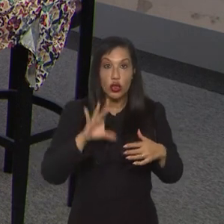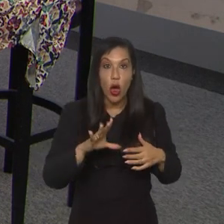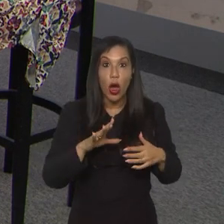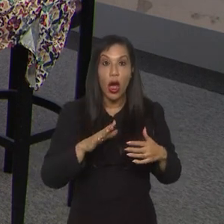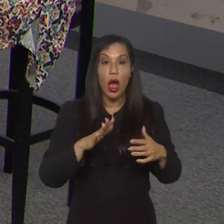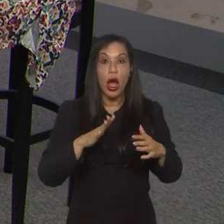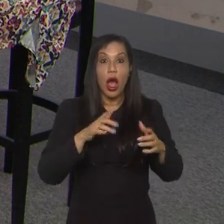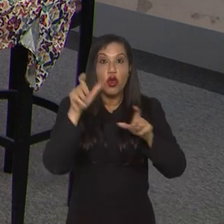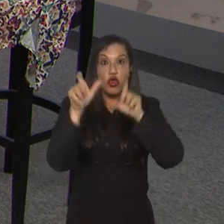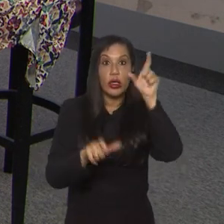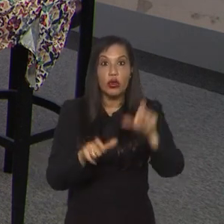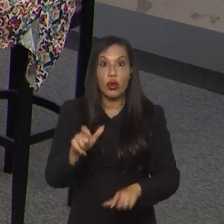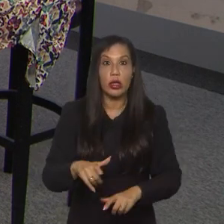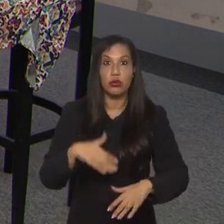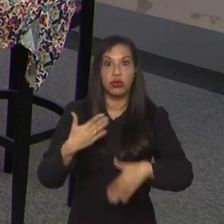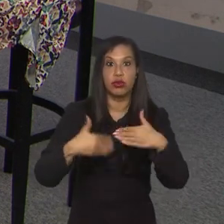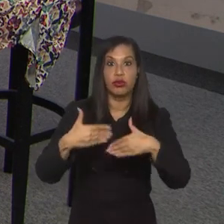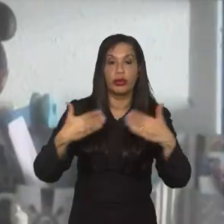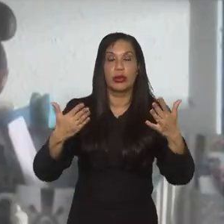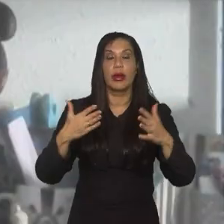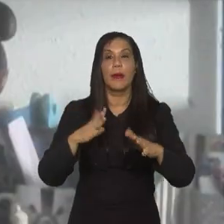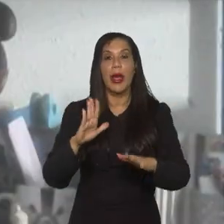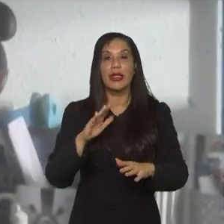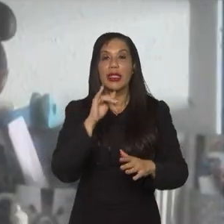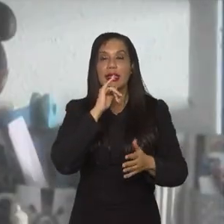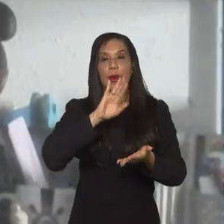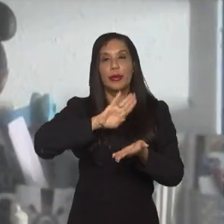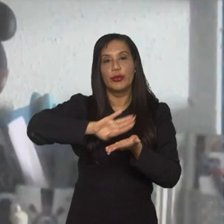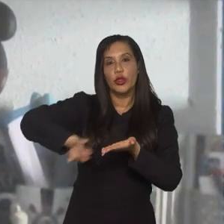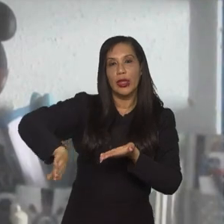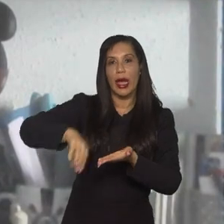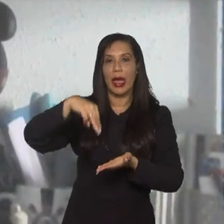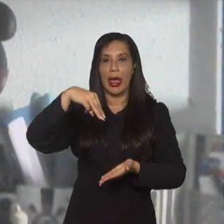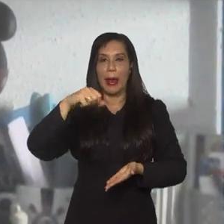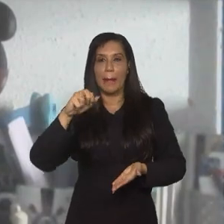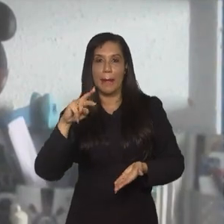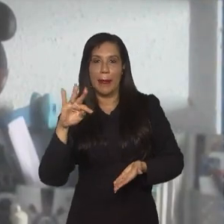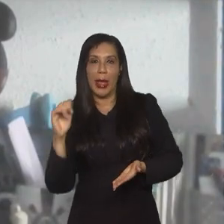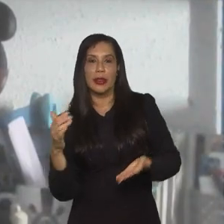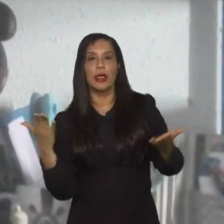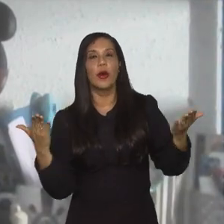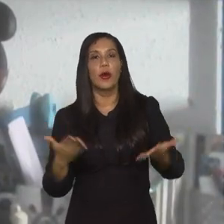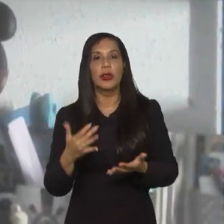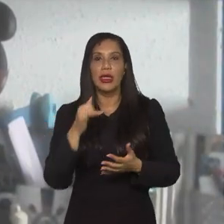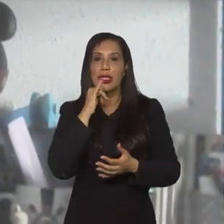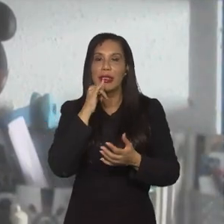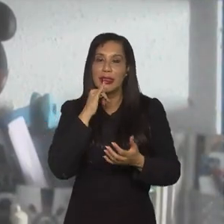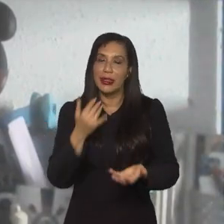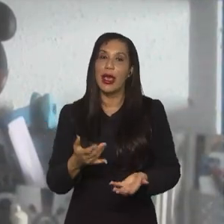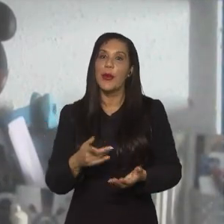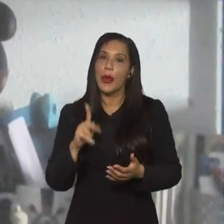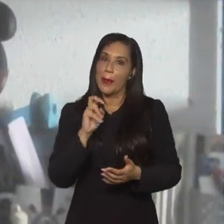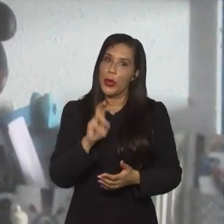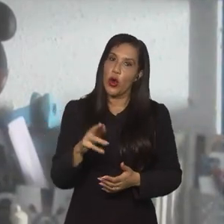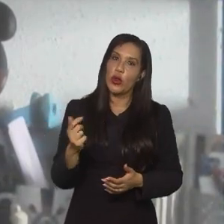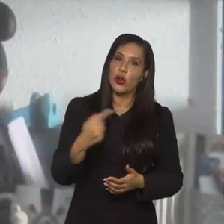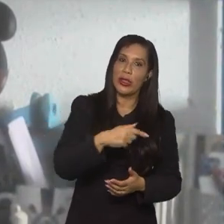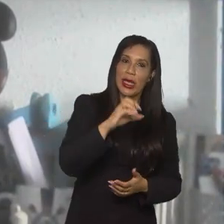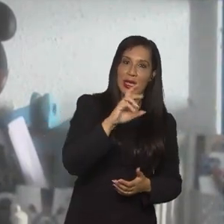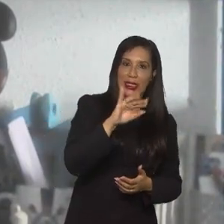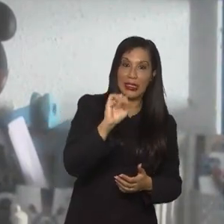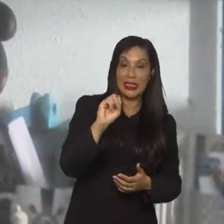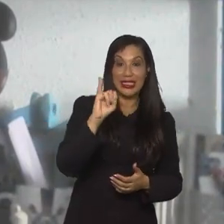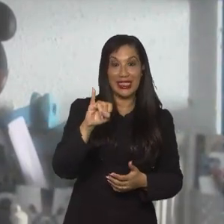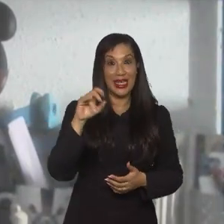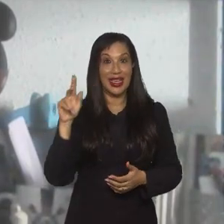auge, sabe? Mas eu acho que tirar a Marta hoje do time pesa muito mais do que tirar uma Cristiane. Eu acho que se a Pia